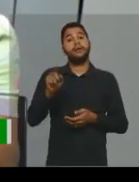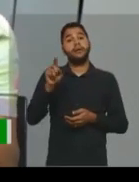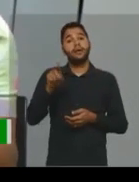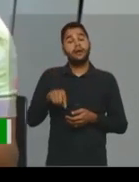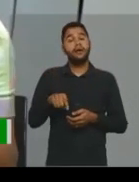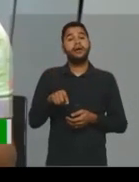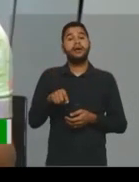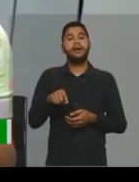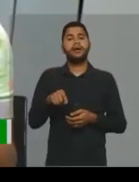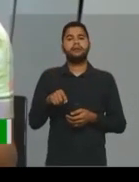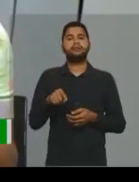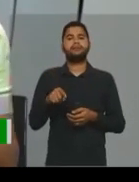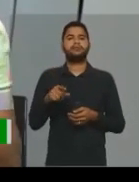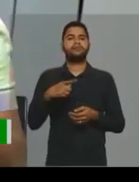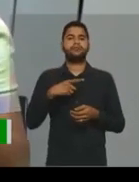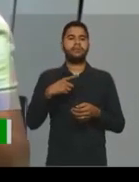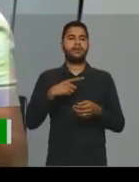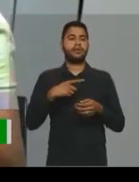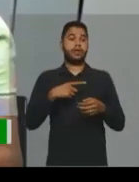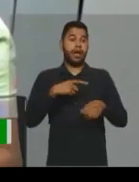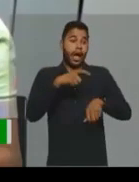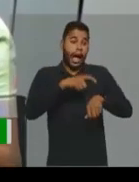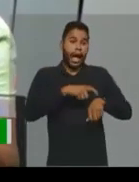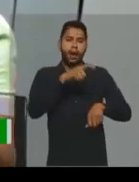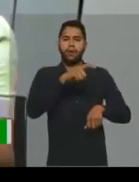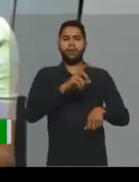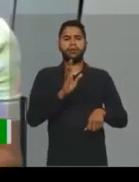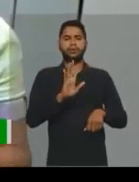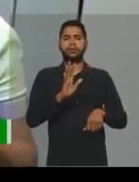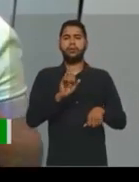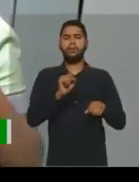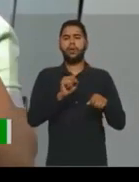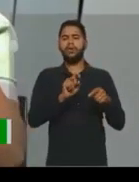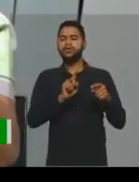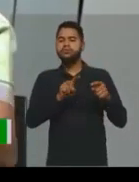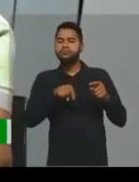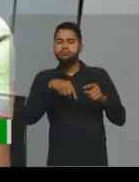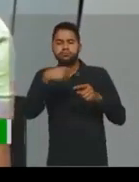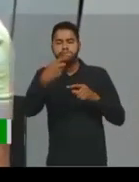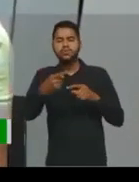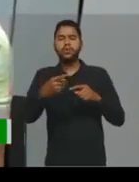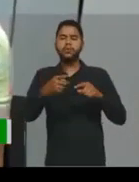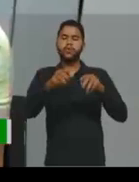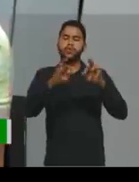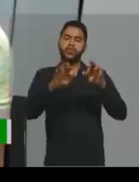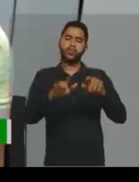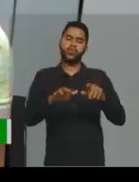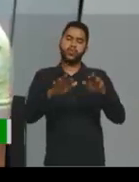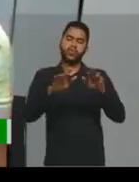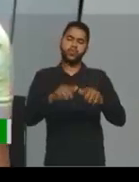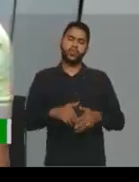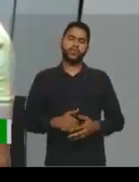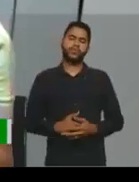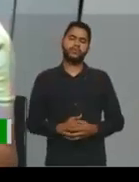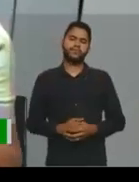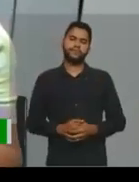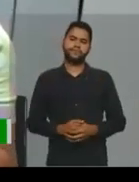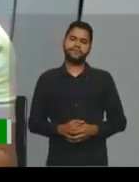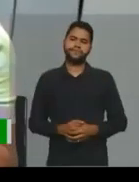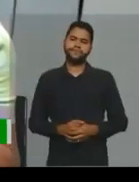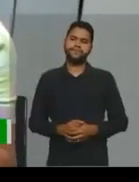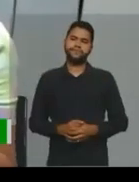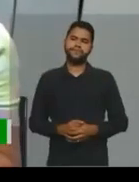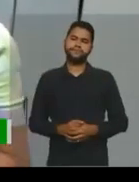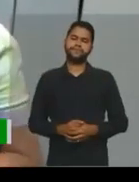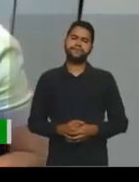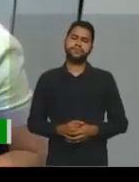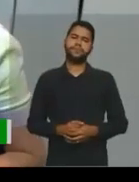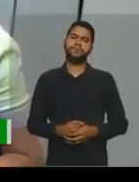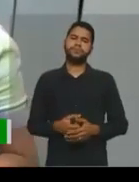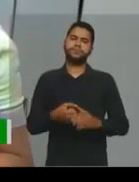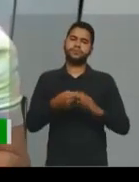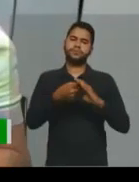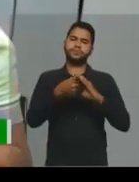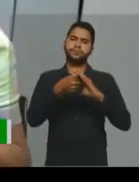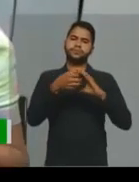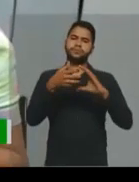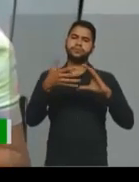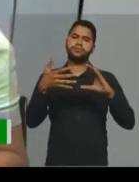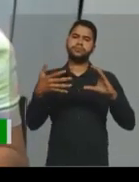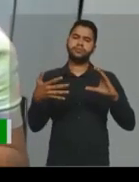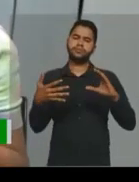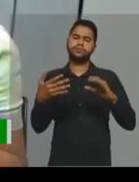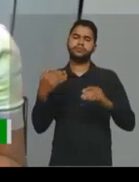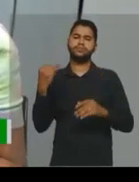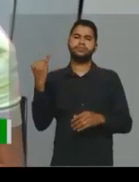ela é atemporal, não precisa ser hoje. Aconteceu, virou reportagem hoje. Então, essa é uma característica